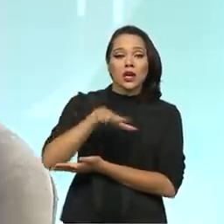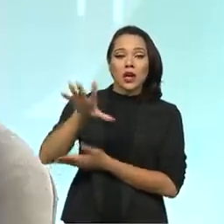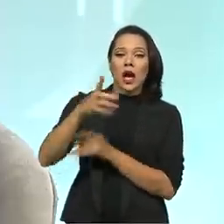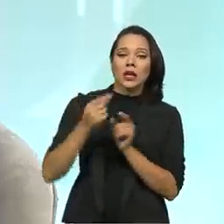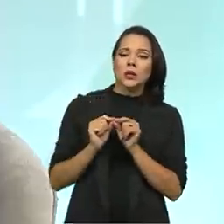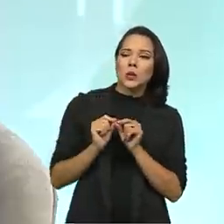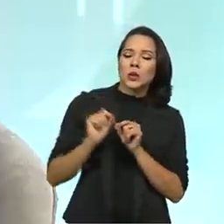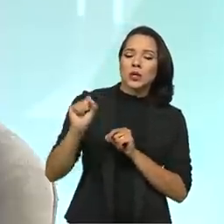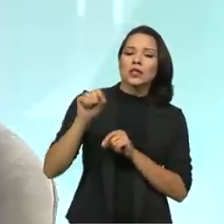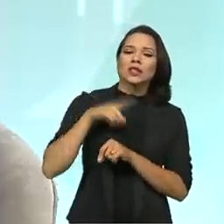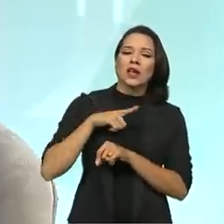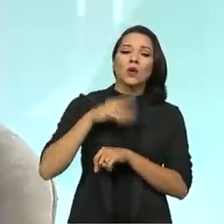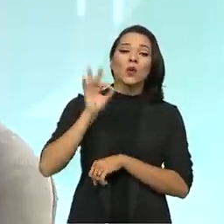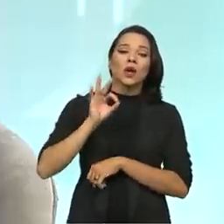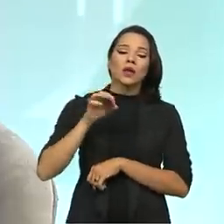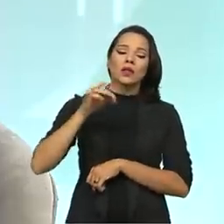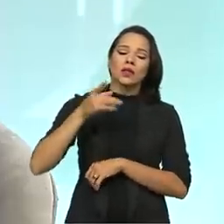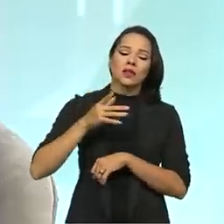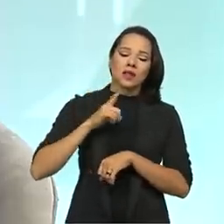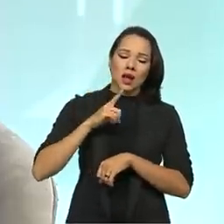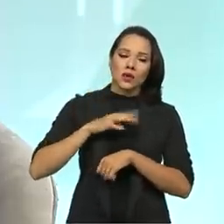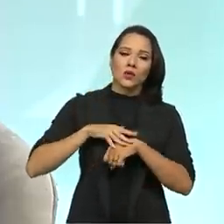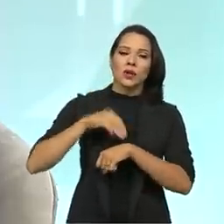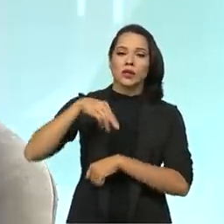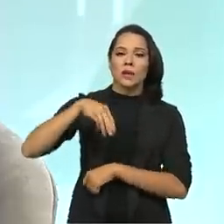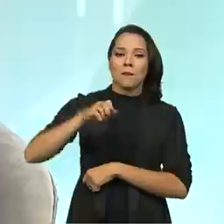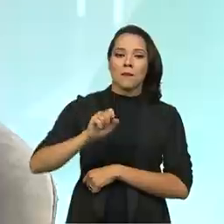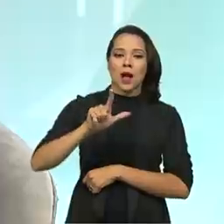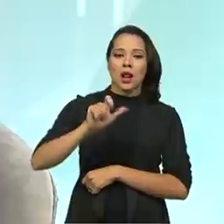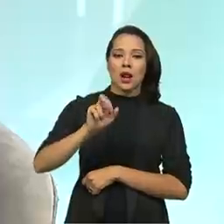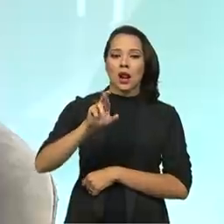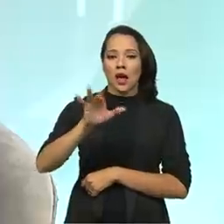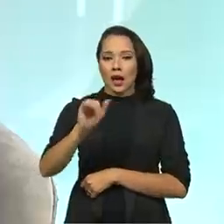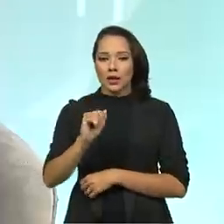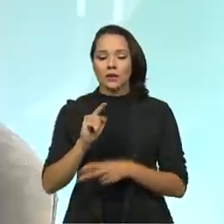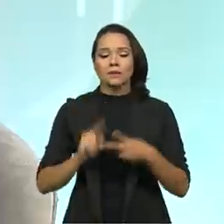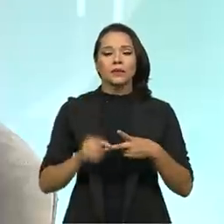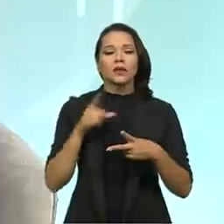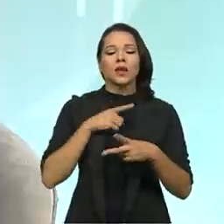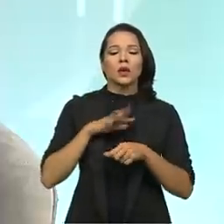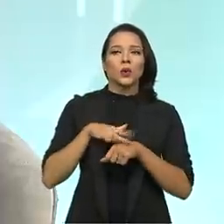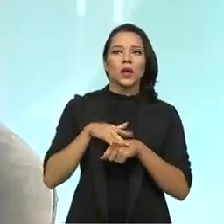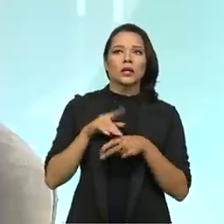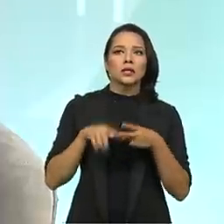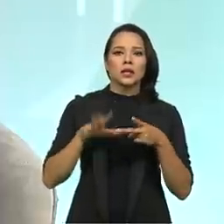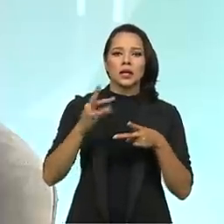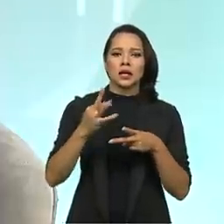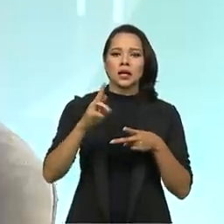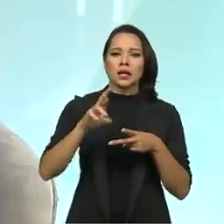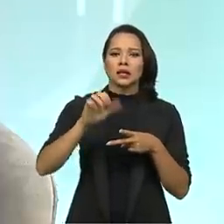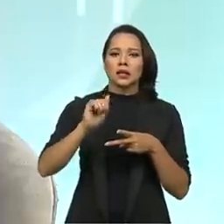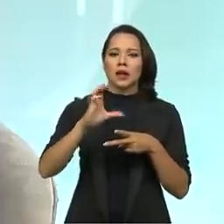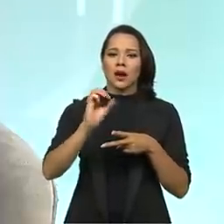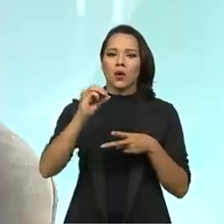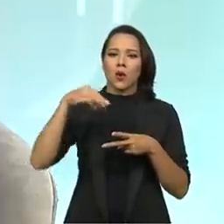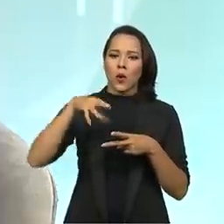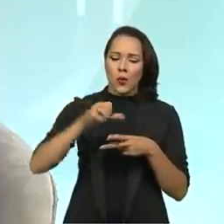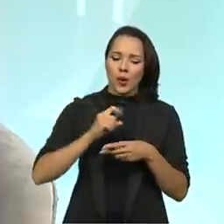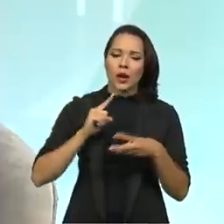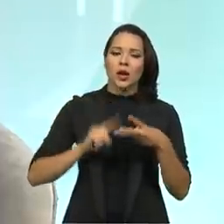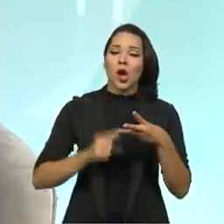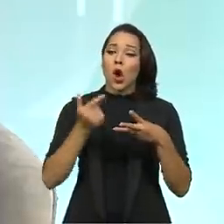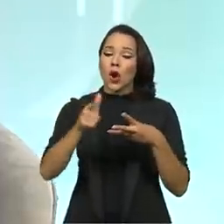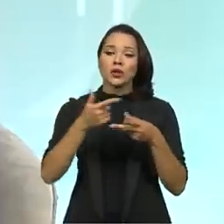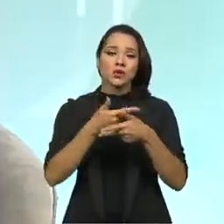endêmicas de malária. Nós também temos oncocercose, nós temos tracoma, nós temos outras doenças que